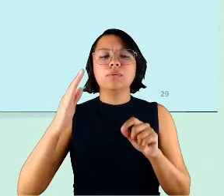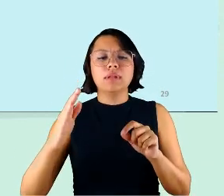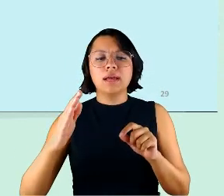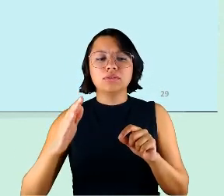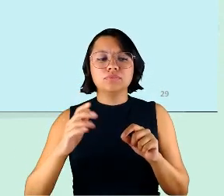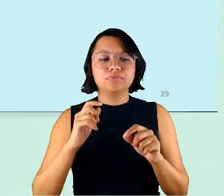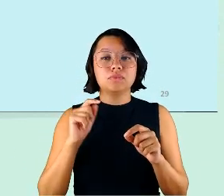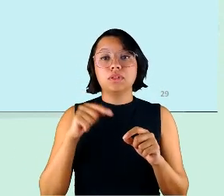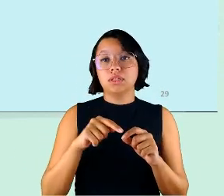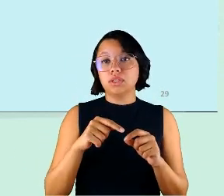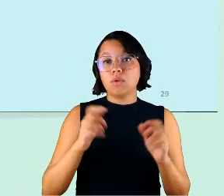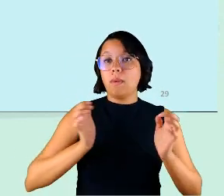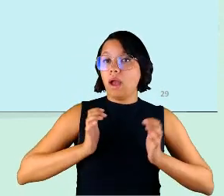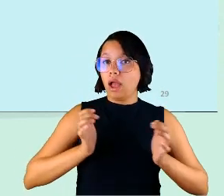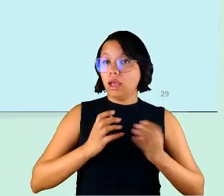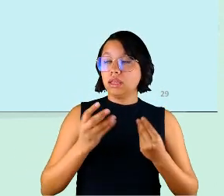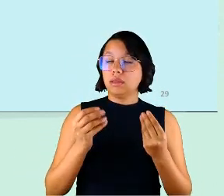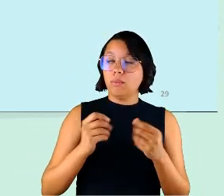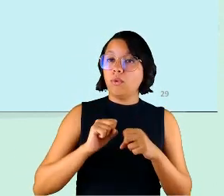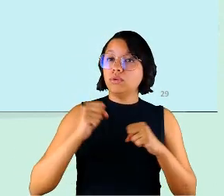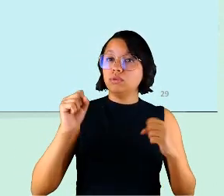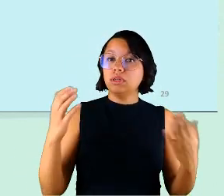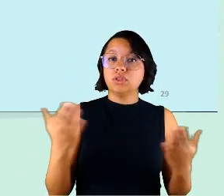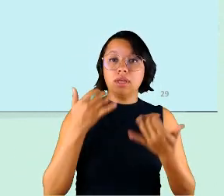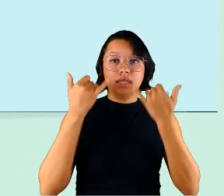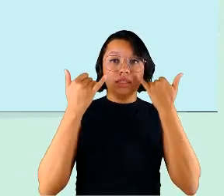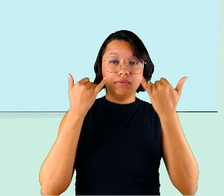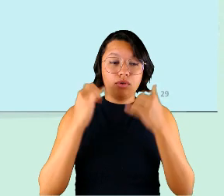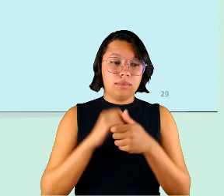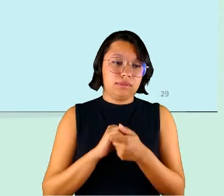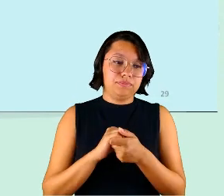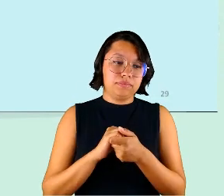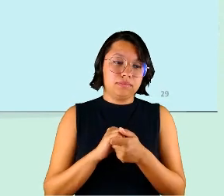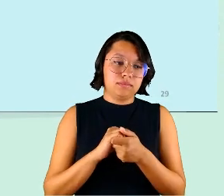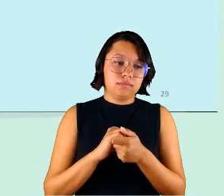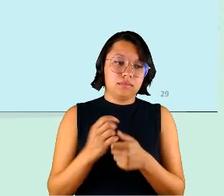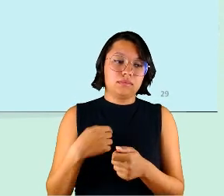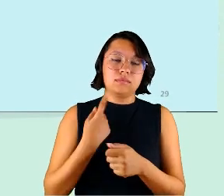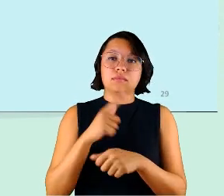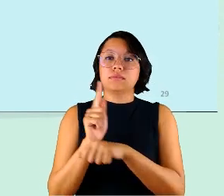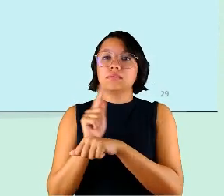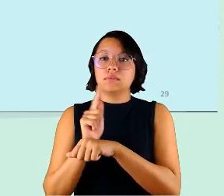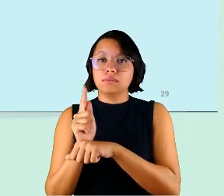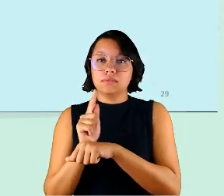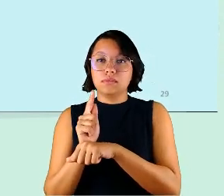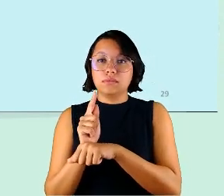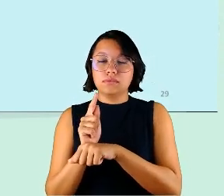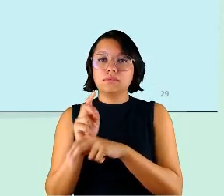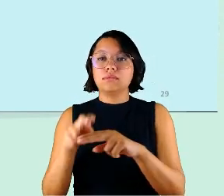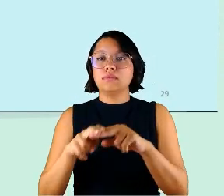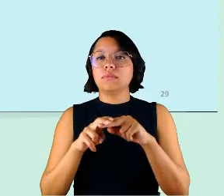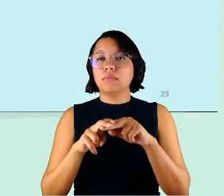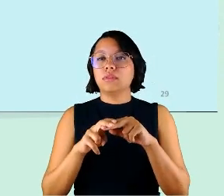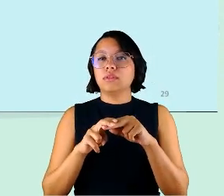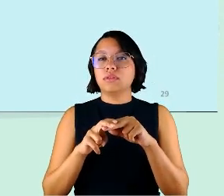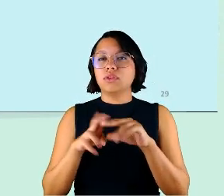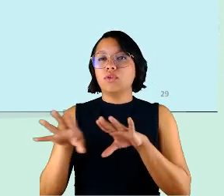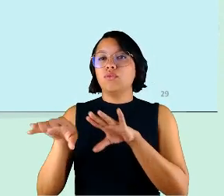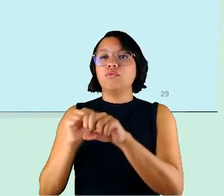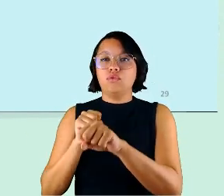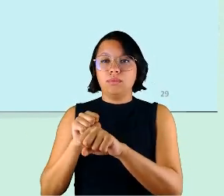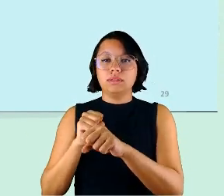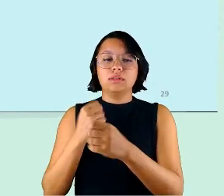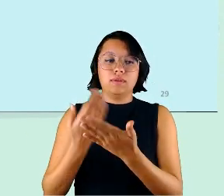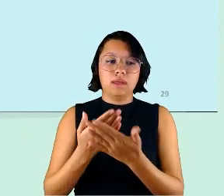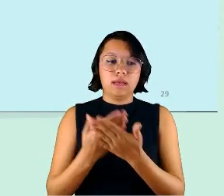gente é uma grande riqueza que nós temos essa informação os nossos gestores pelo grau de escolaridade que temos e aí